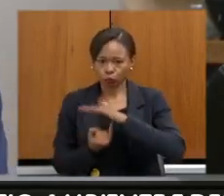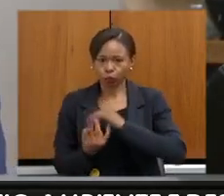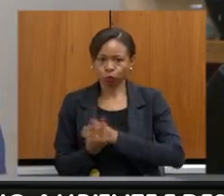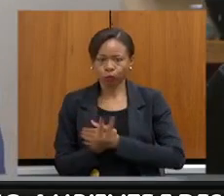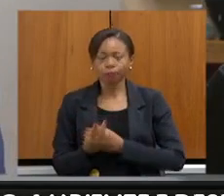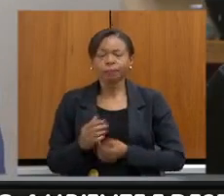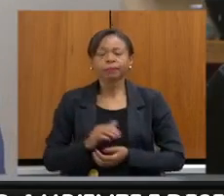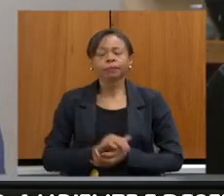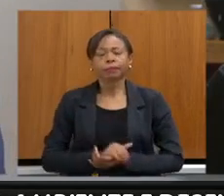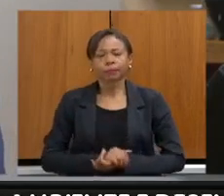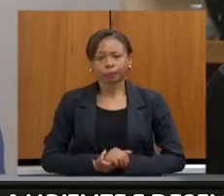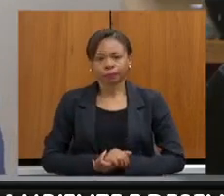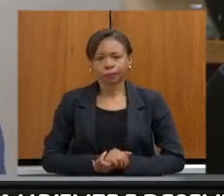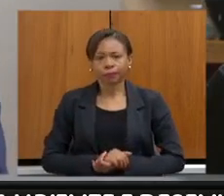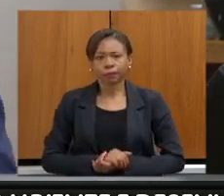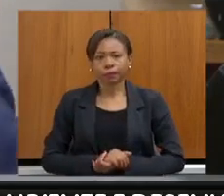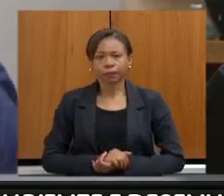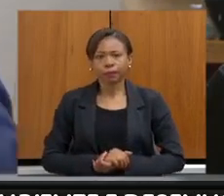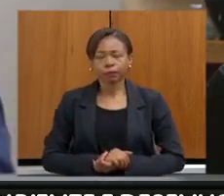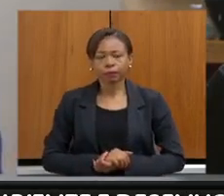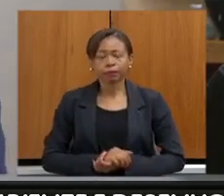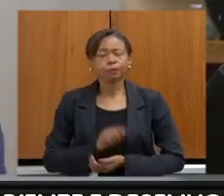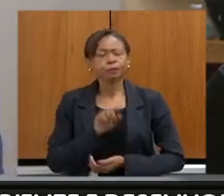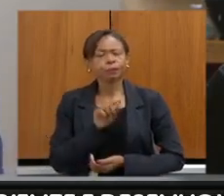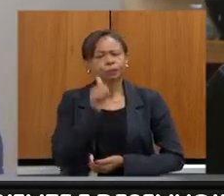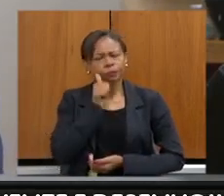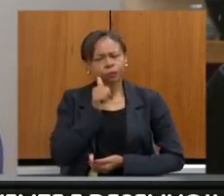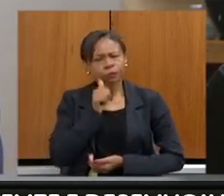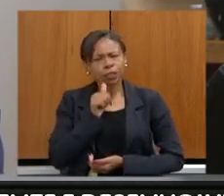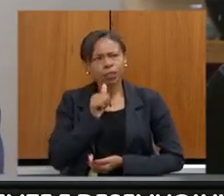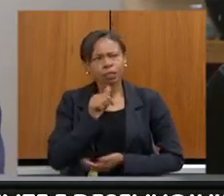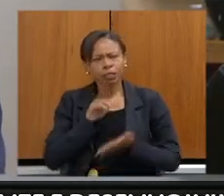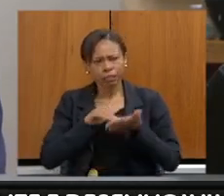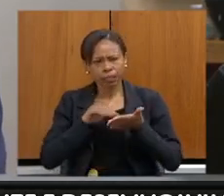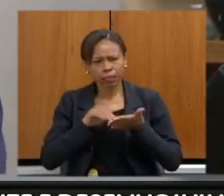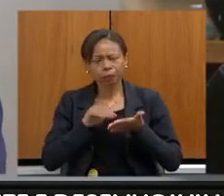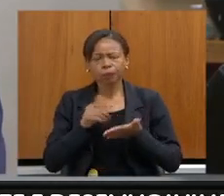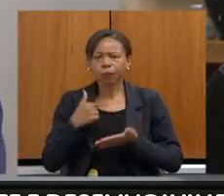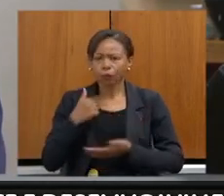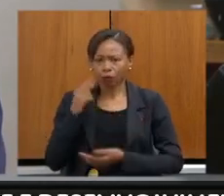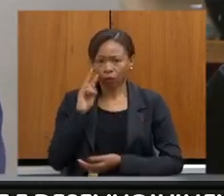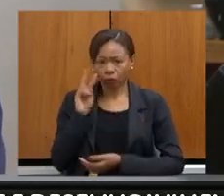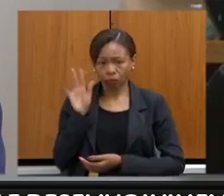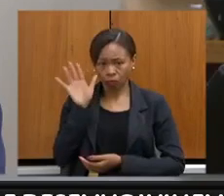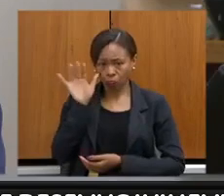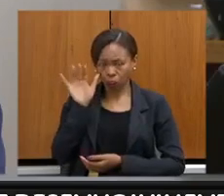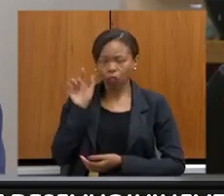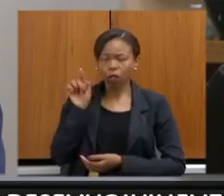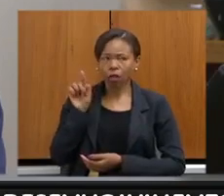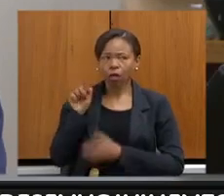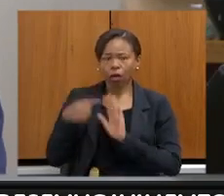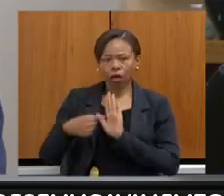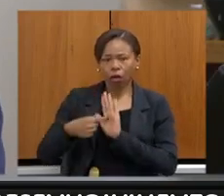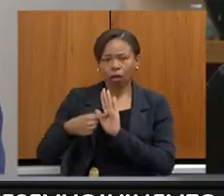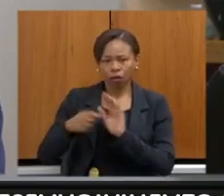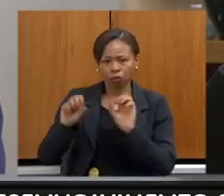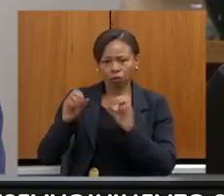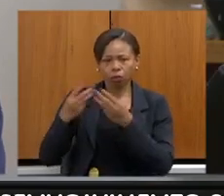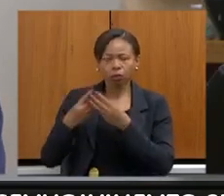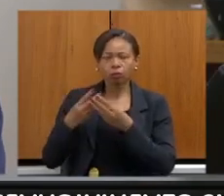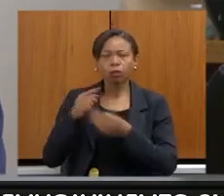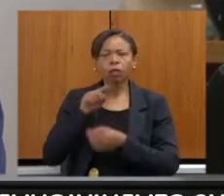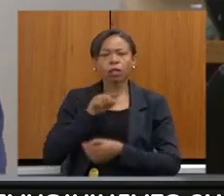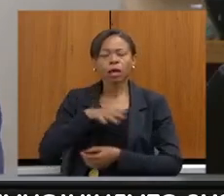Secretária, foi, eu estava vendo a apresentação aqui, os municípios de João